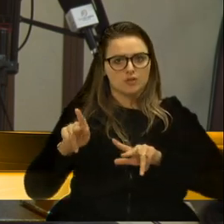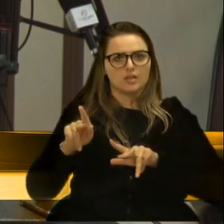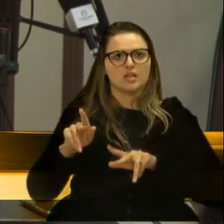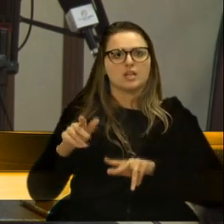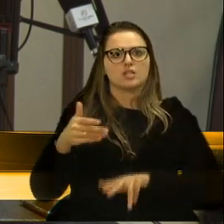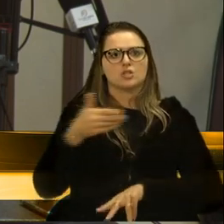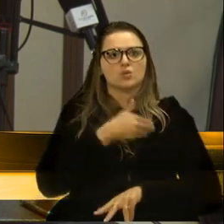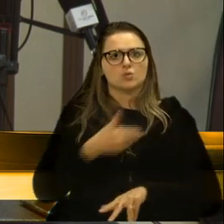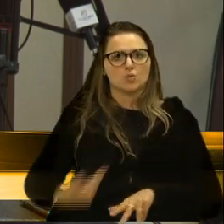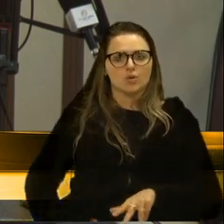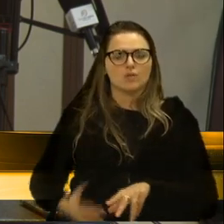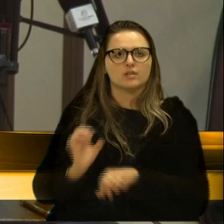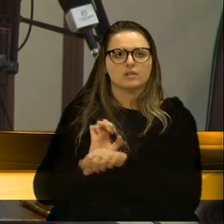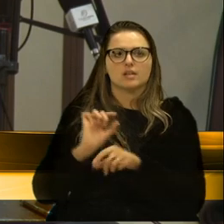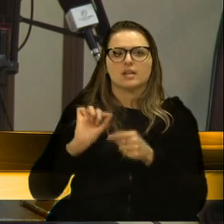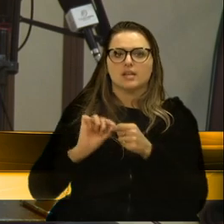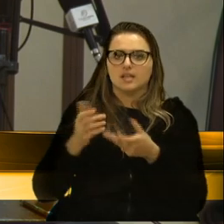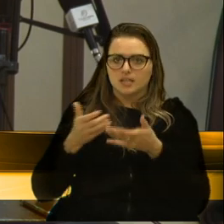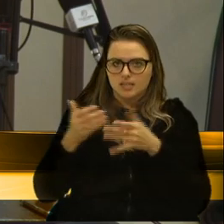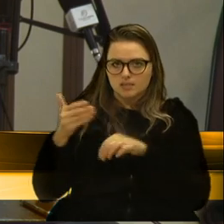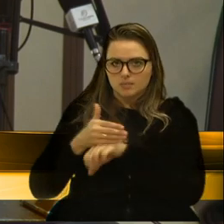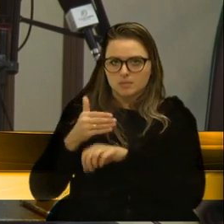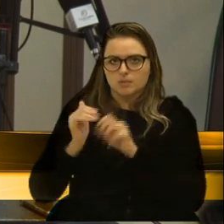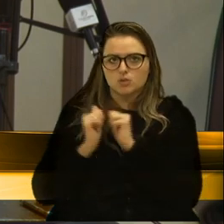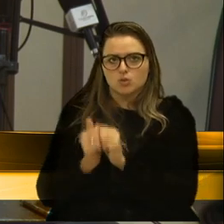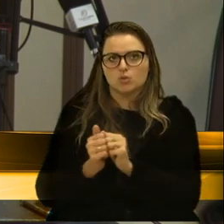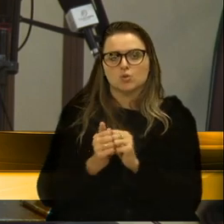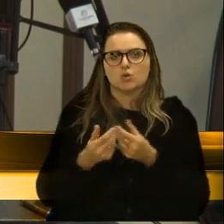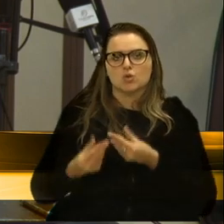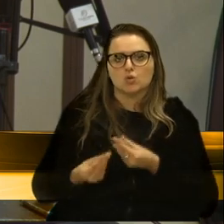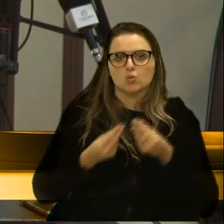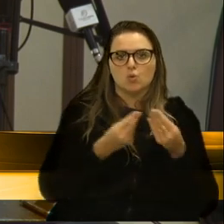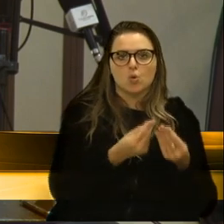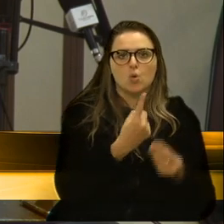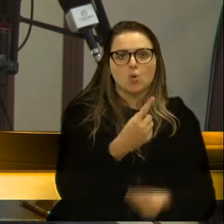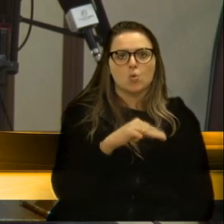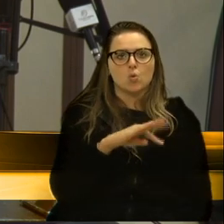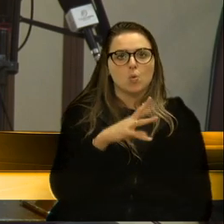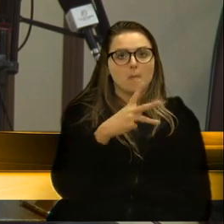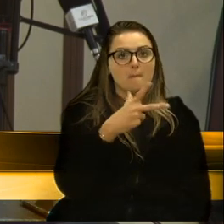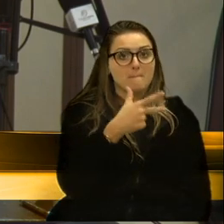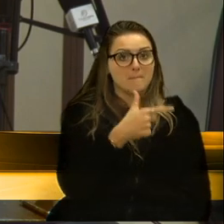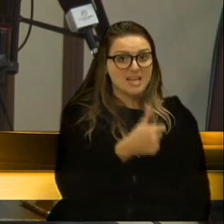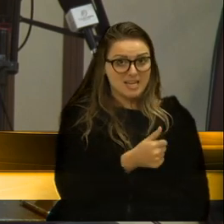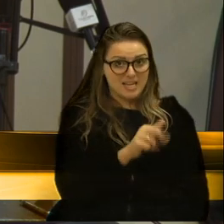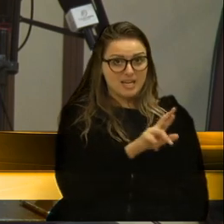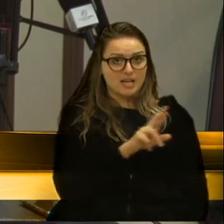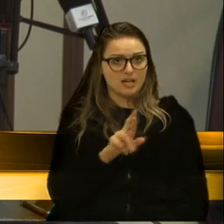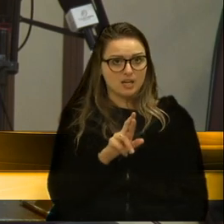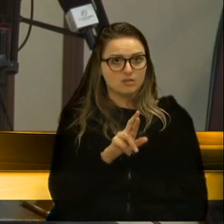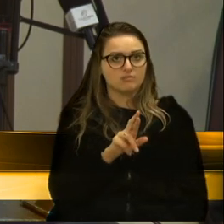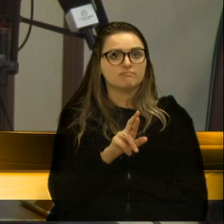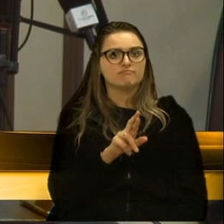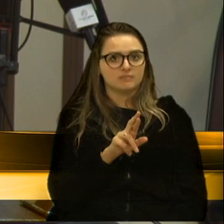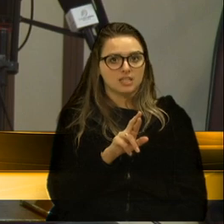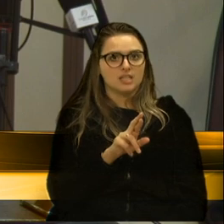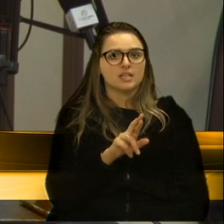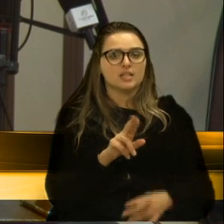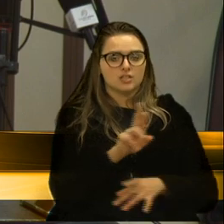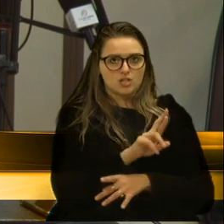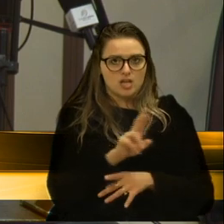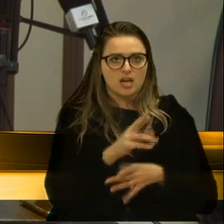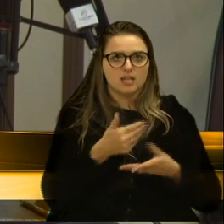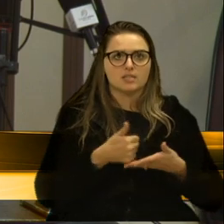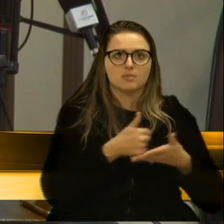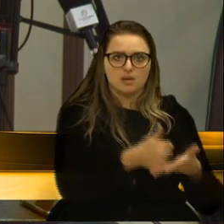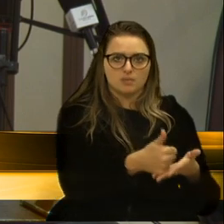ofereceu para intermediar. Ele doou um milhão para o Hospital Geral. Se os dois colegas dele de Caxias tivessem também doado mais